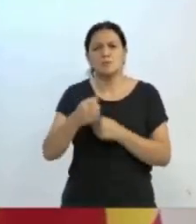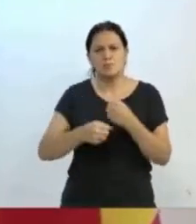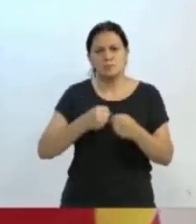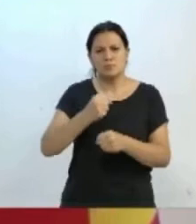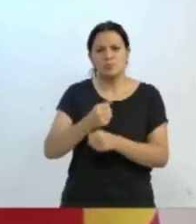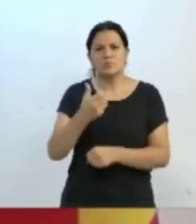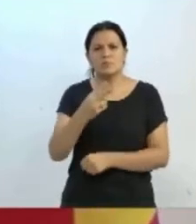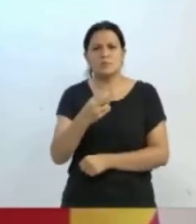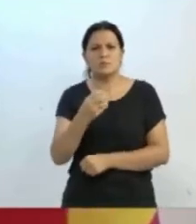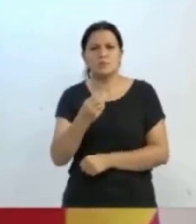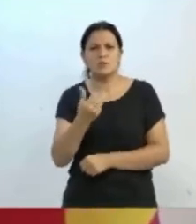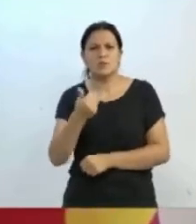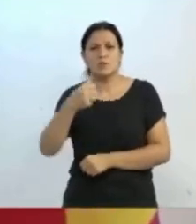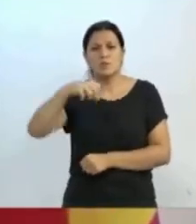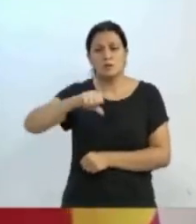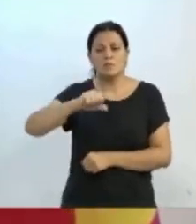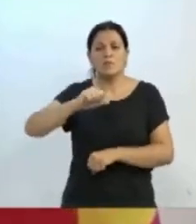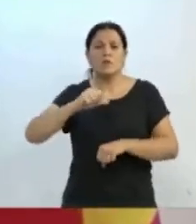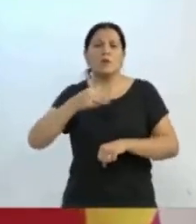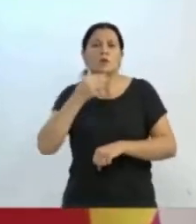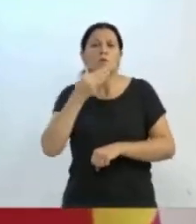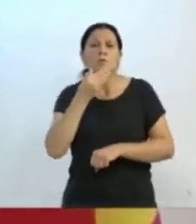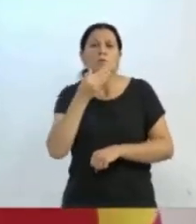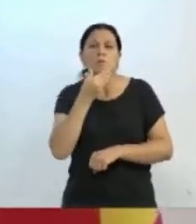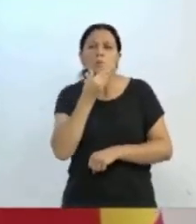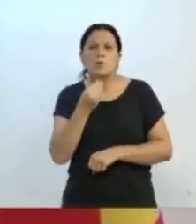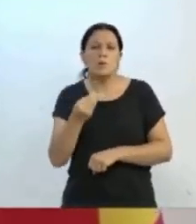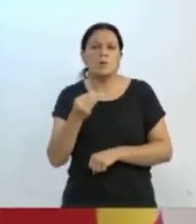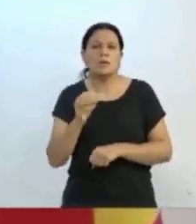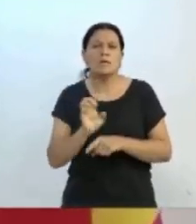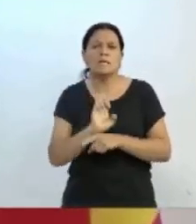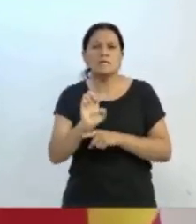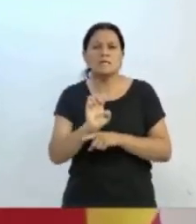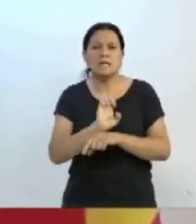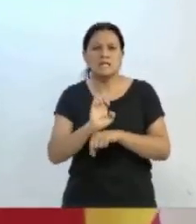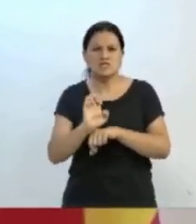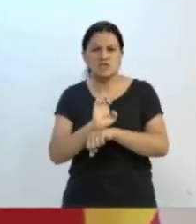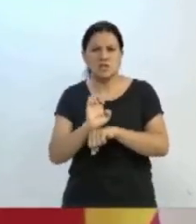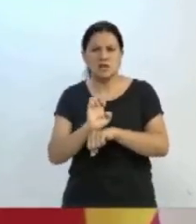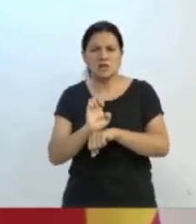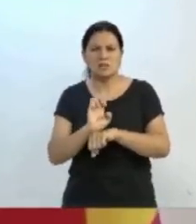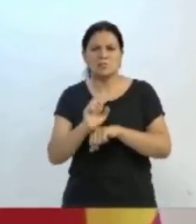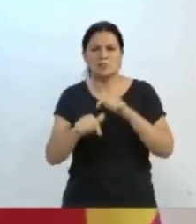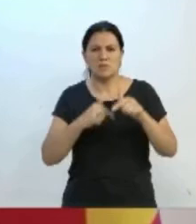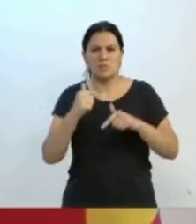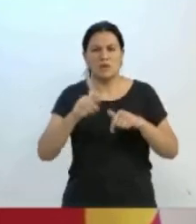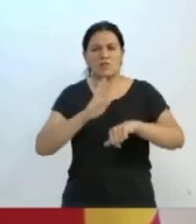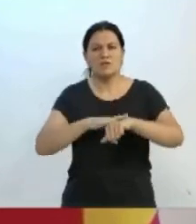Rosa, ele estava estudando essa situação do turismo. Fizemos levantamento de números,